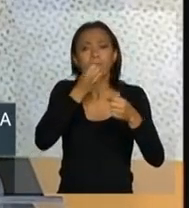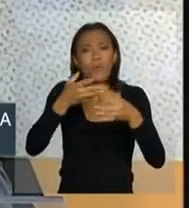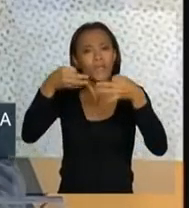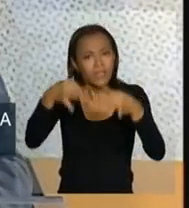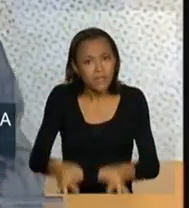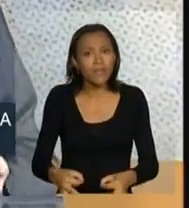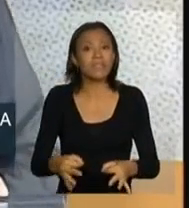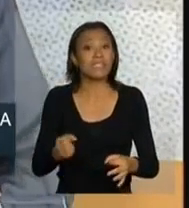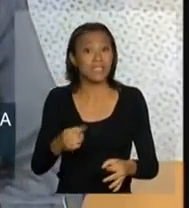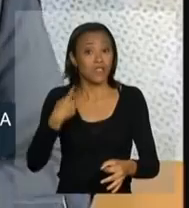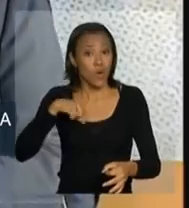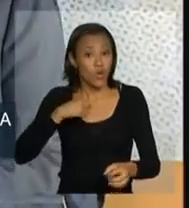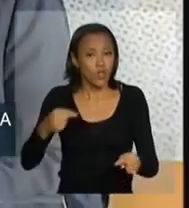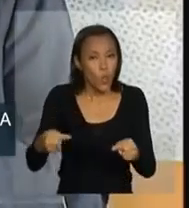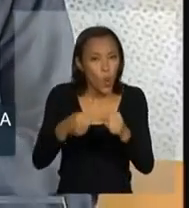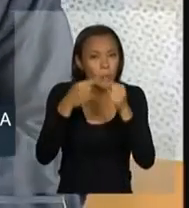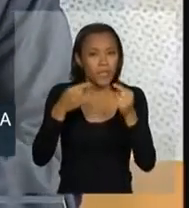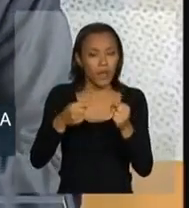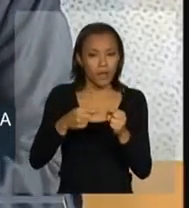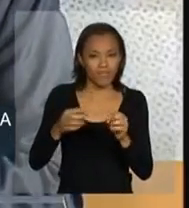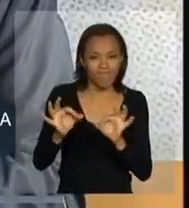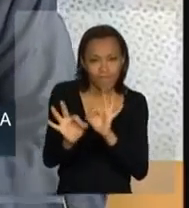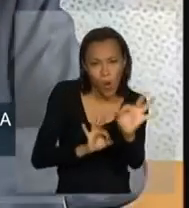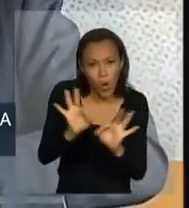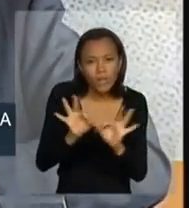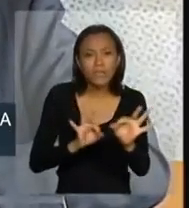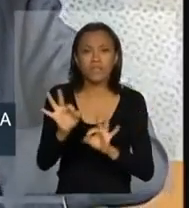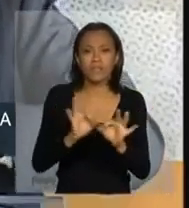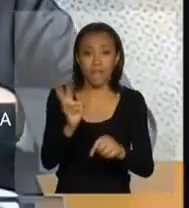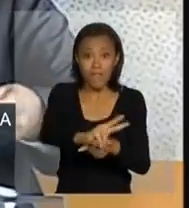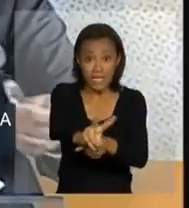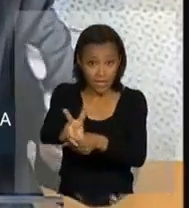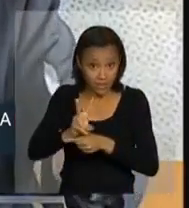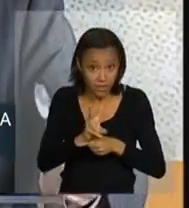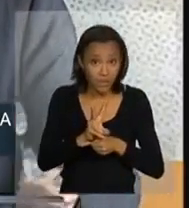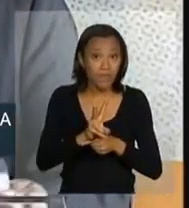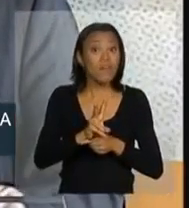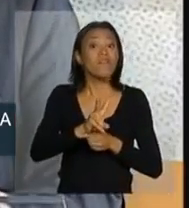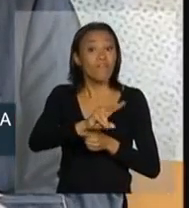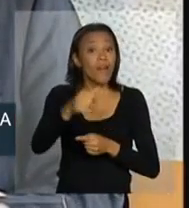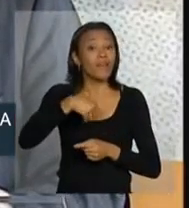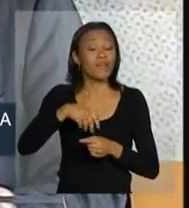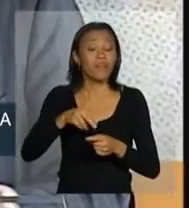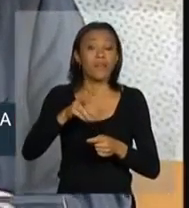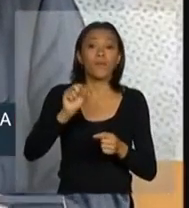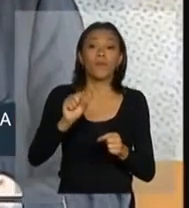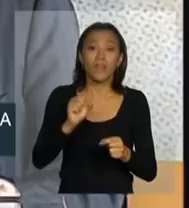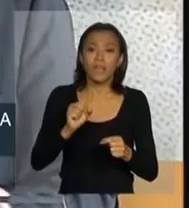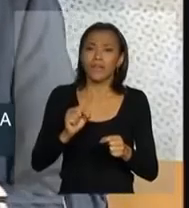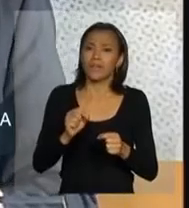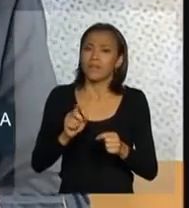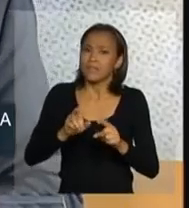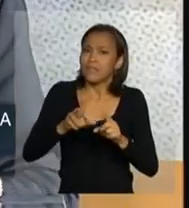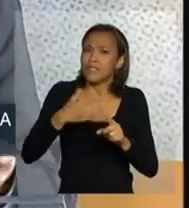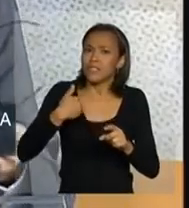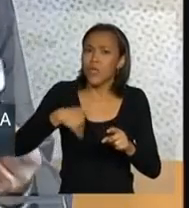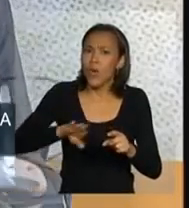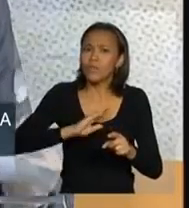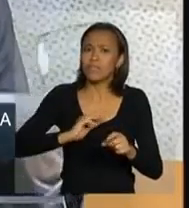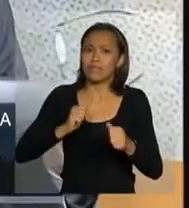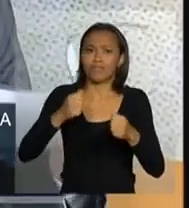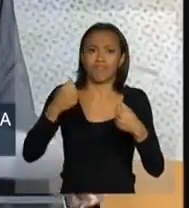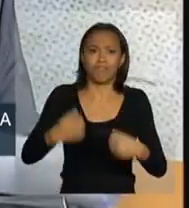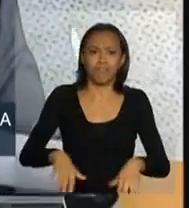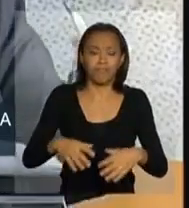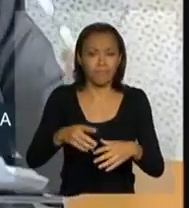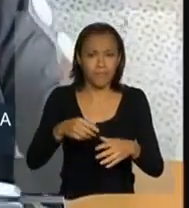Porque, se nós combinarmos, planejarmos as fiscalizações, nós aumentamos o arco de fiscalização, deixamos de ter desperdício